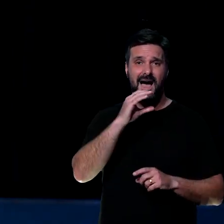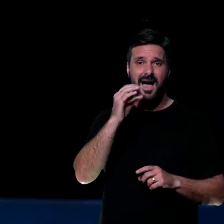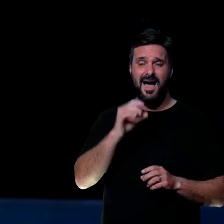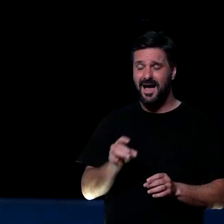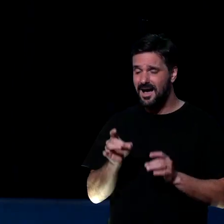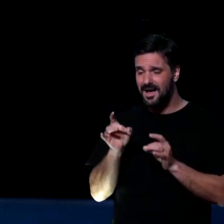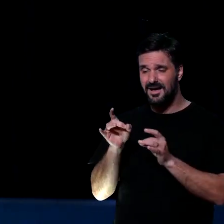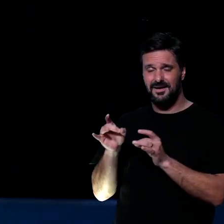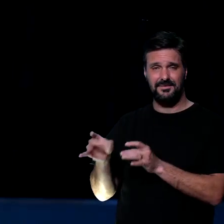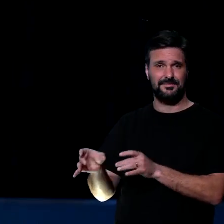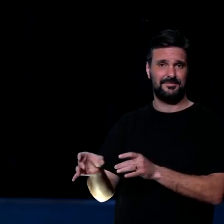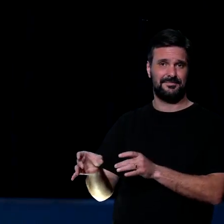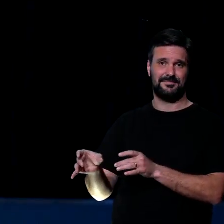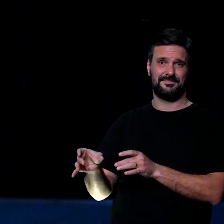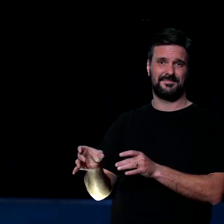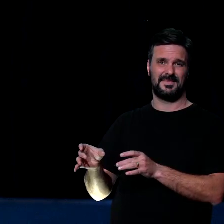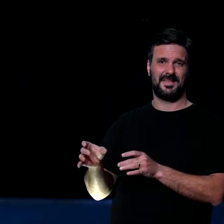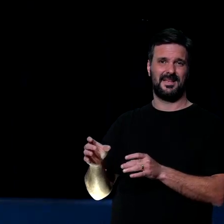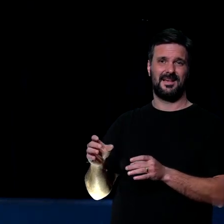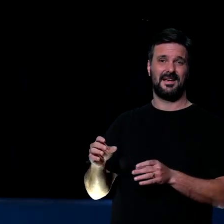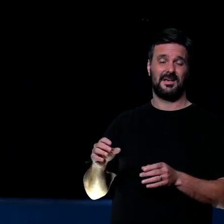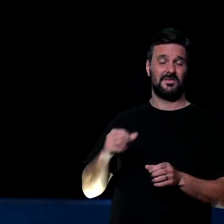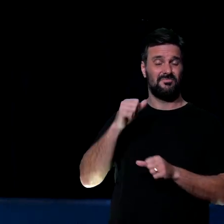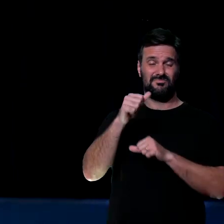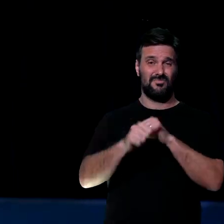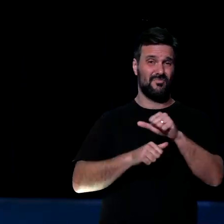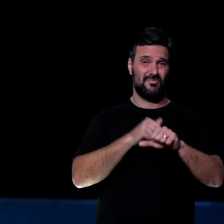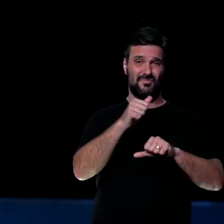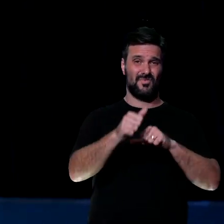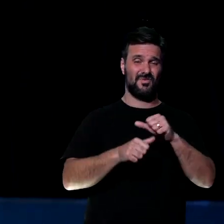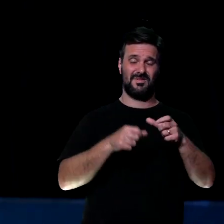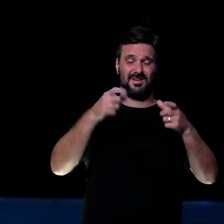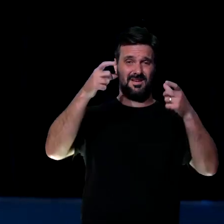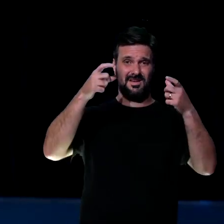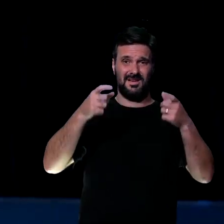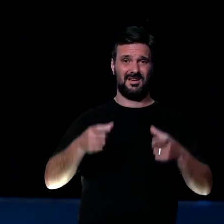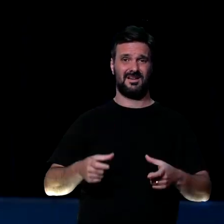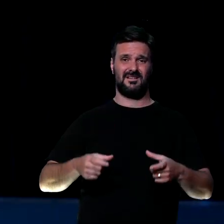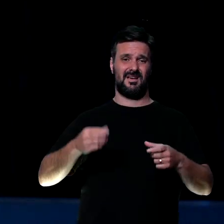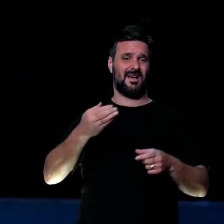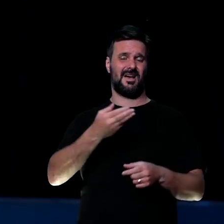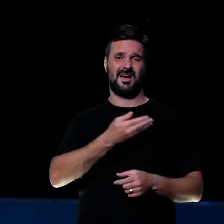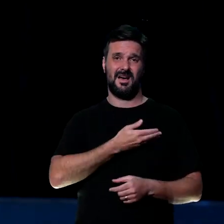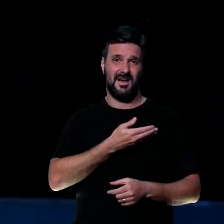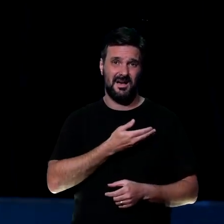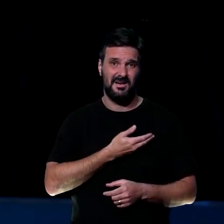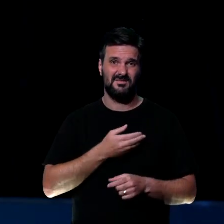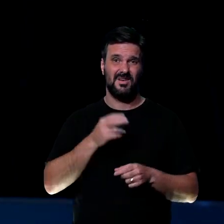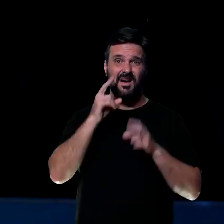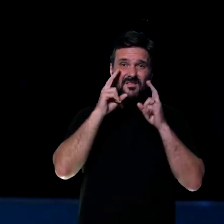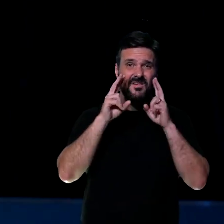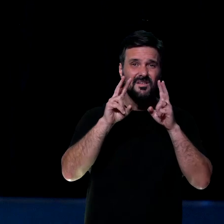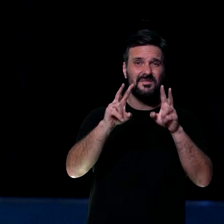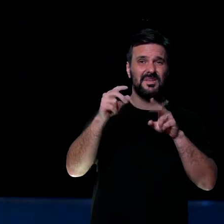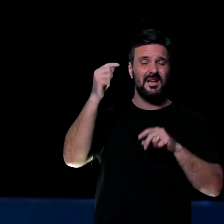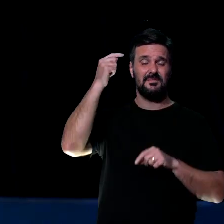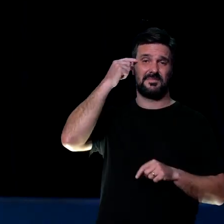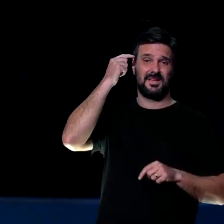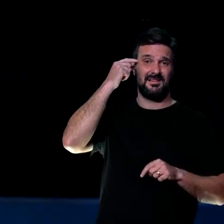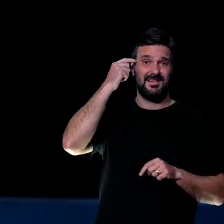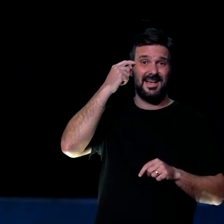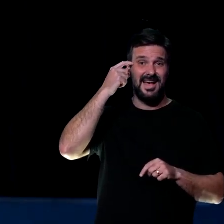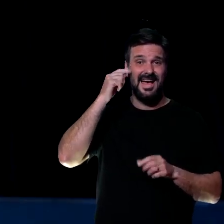não persevera, não muda o hábito, não muda o ambiente que está, não muda as amizades, não muda o que assiste, não muda a mentalidade,